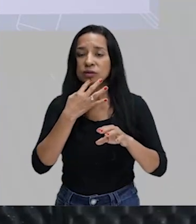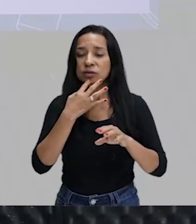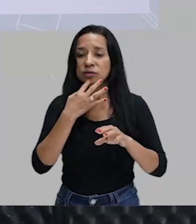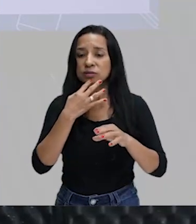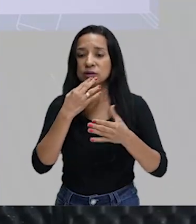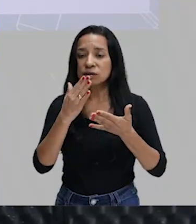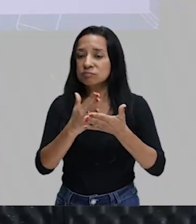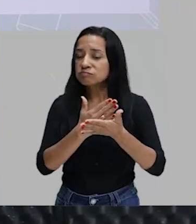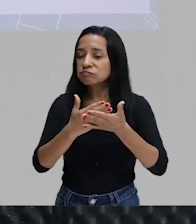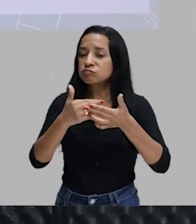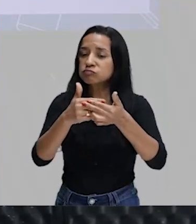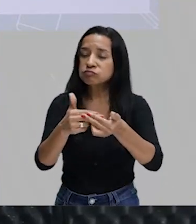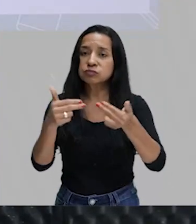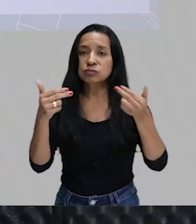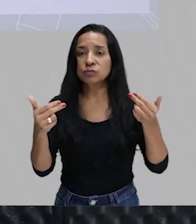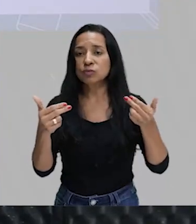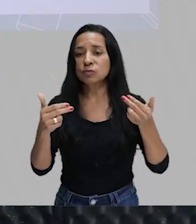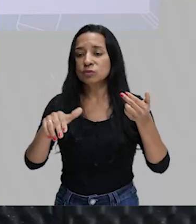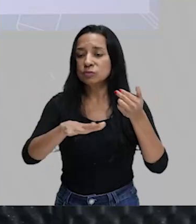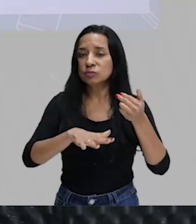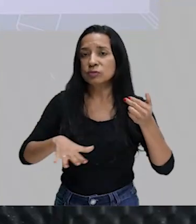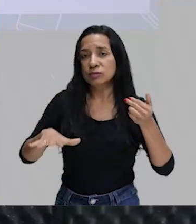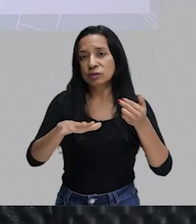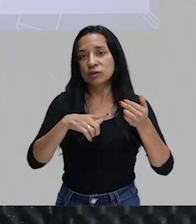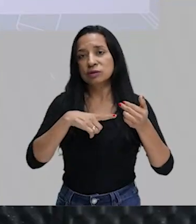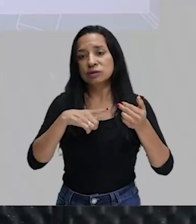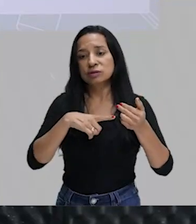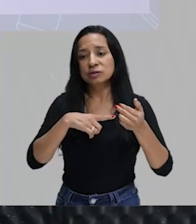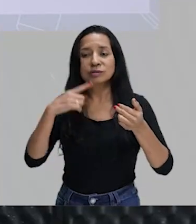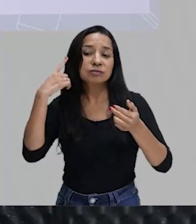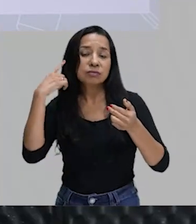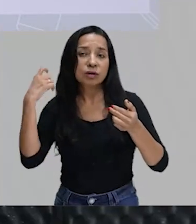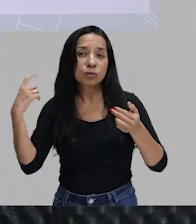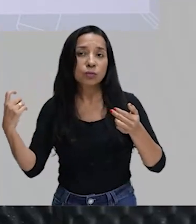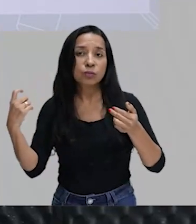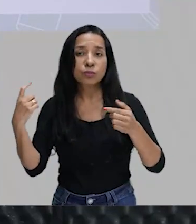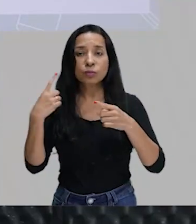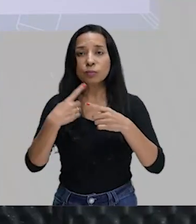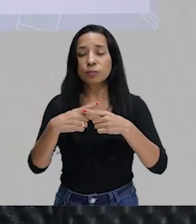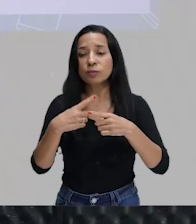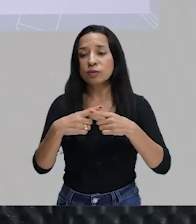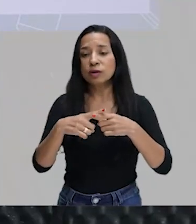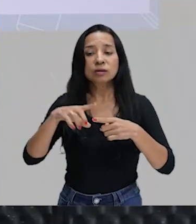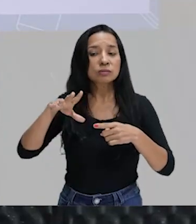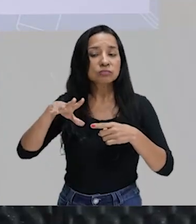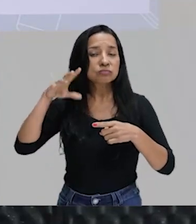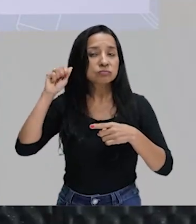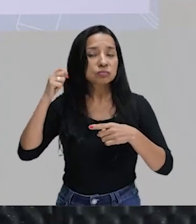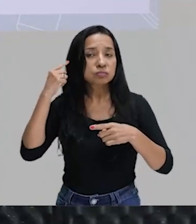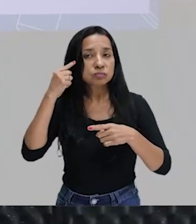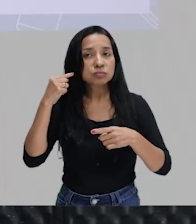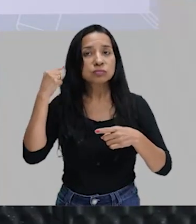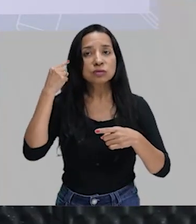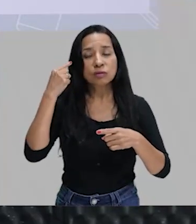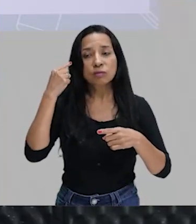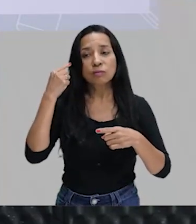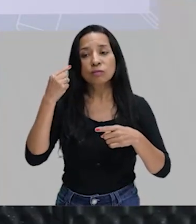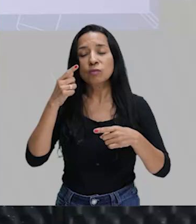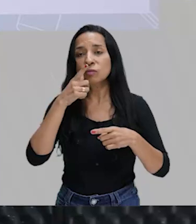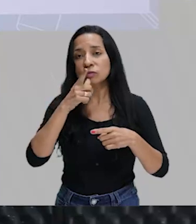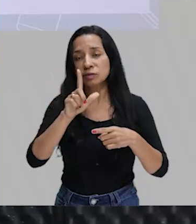coisas num ambiente que tenha muito barulho, por causa da nossa audição, nós conseguimos ver,